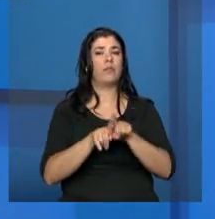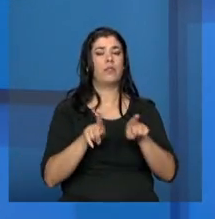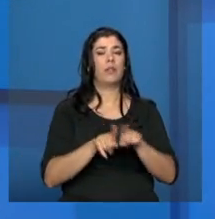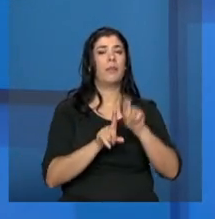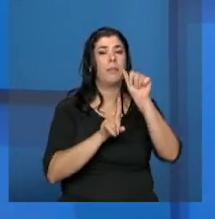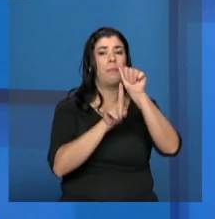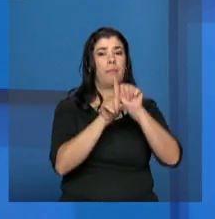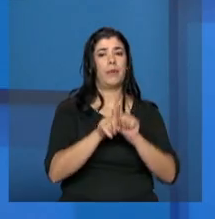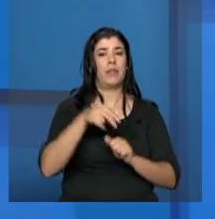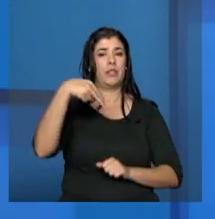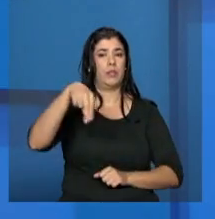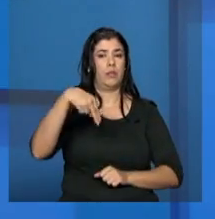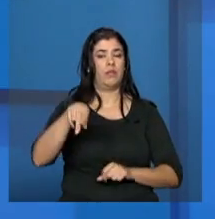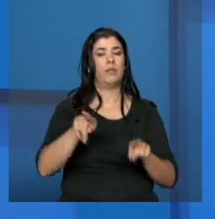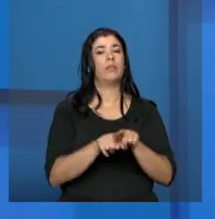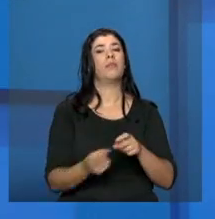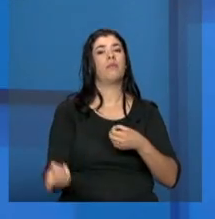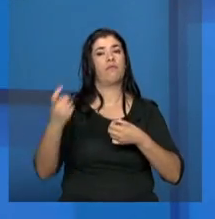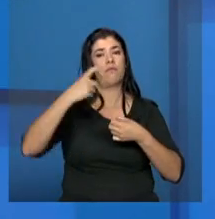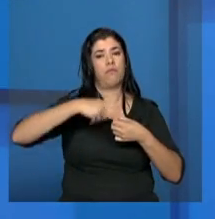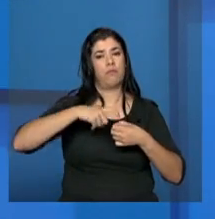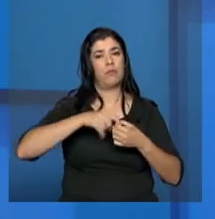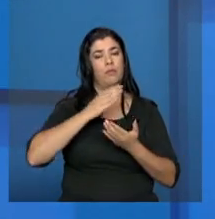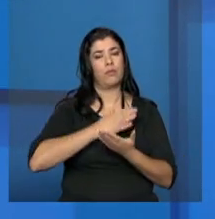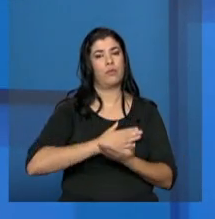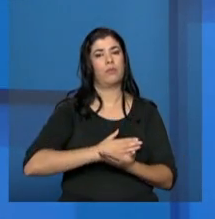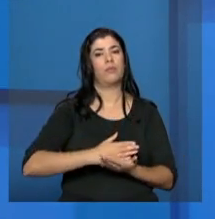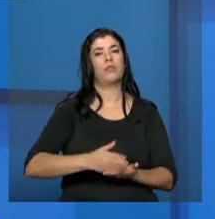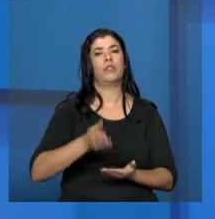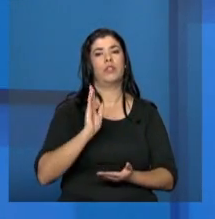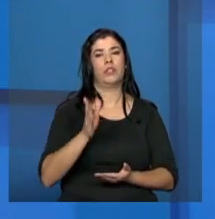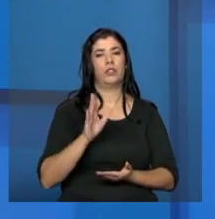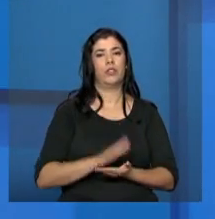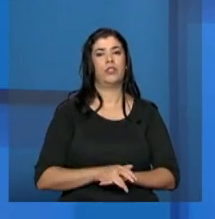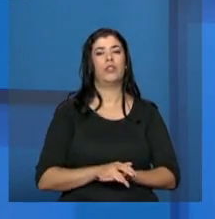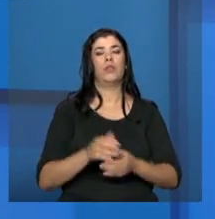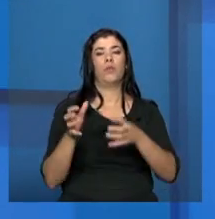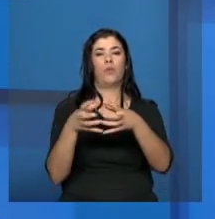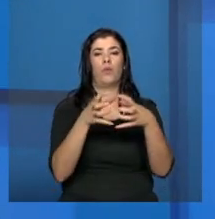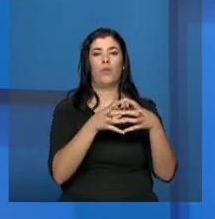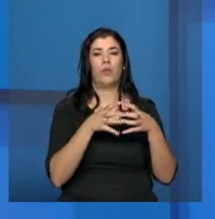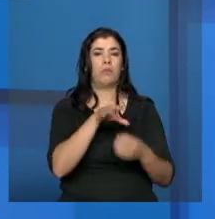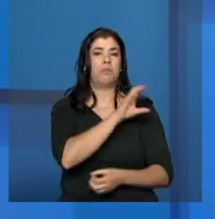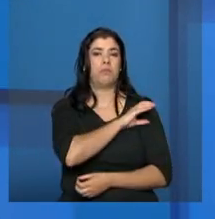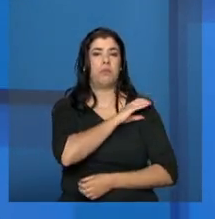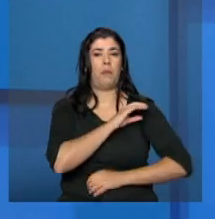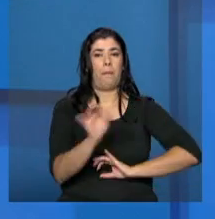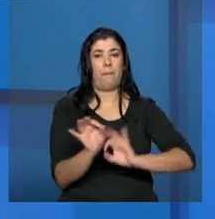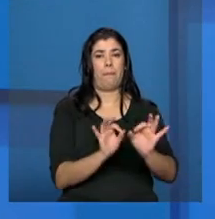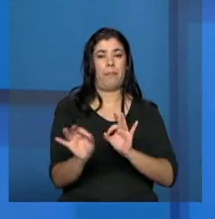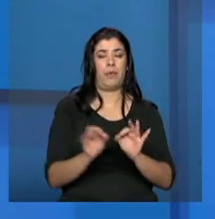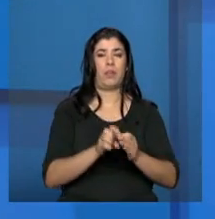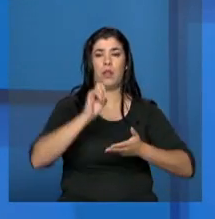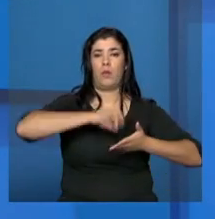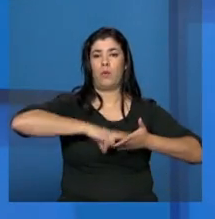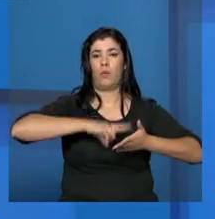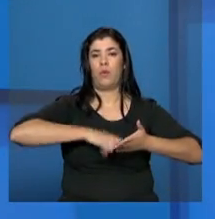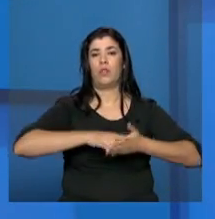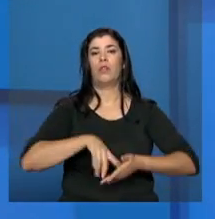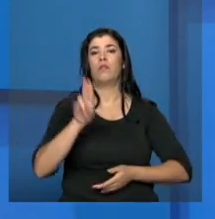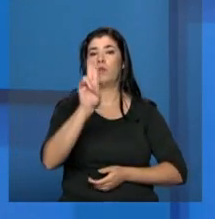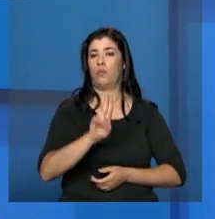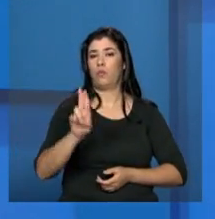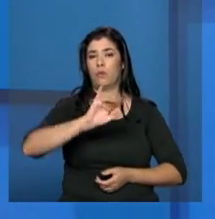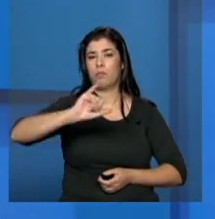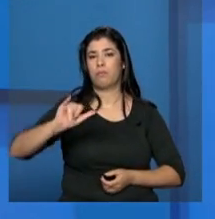e nós estaremos aqui também a partir do momento que a comissão for produzindo e caminhando nessa direção aqui, nós vamos utilizar